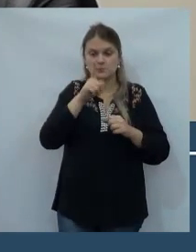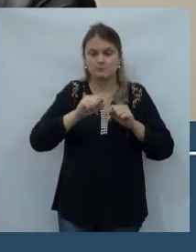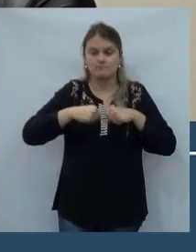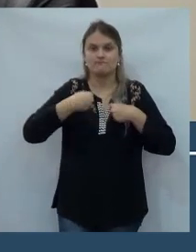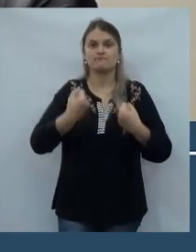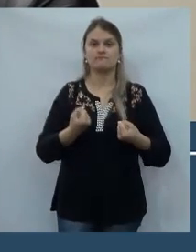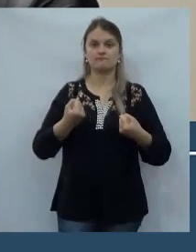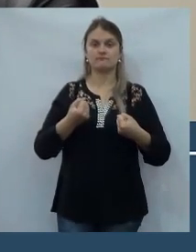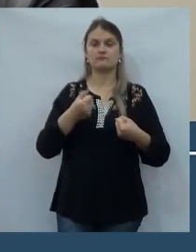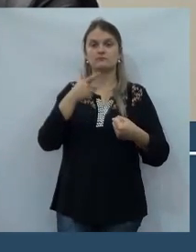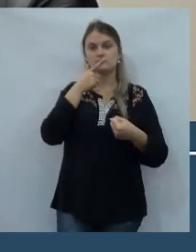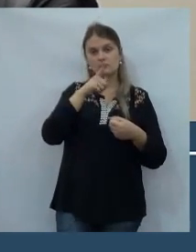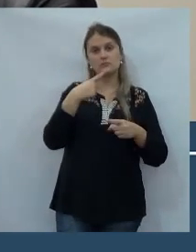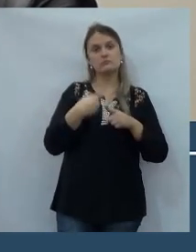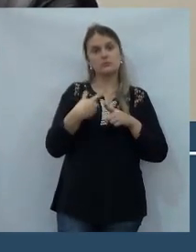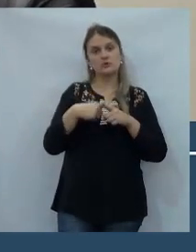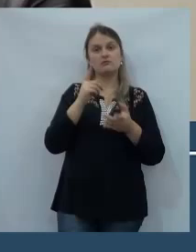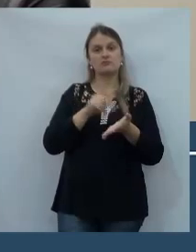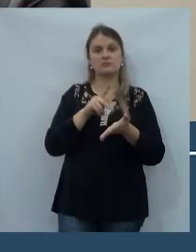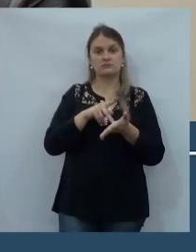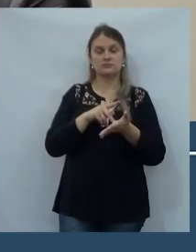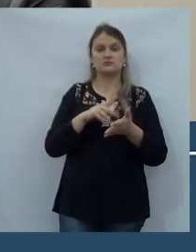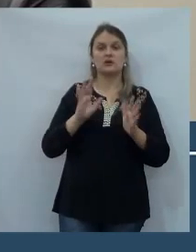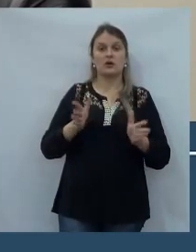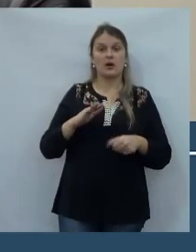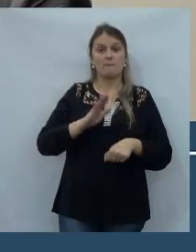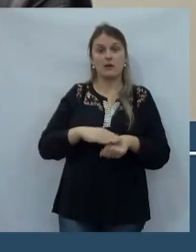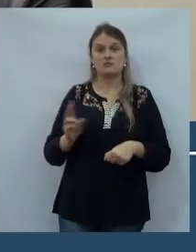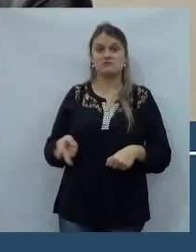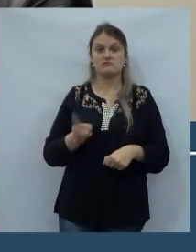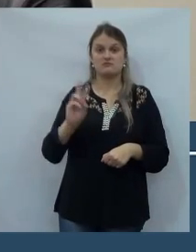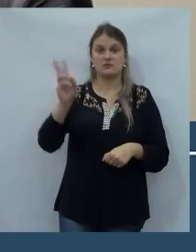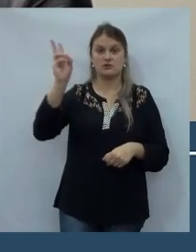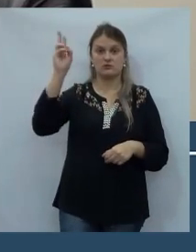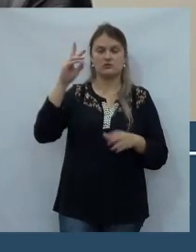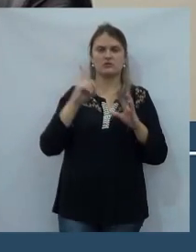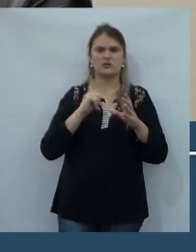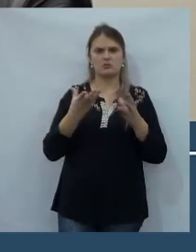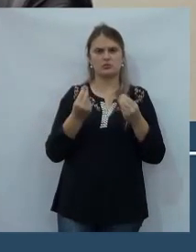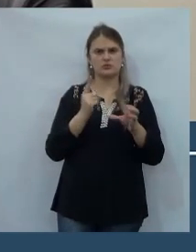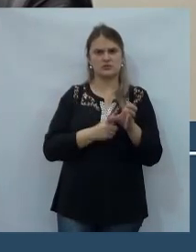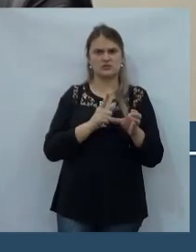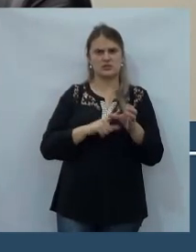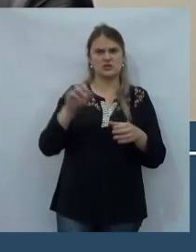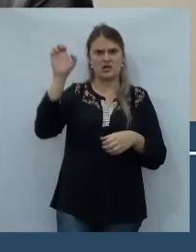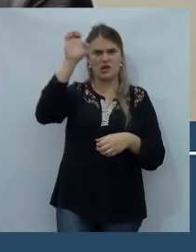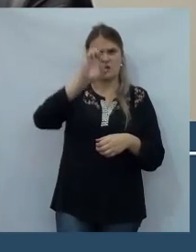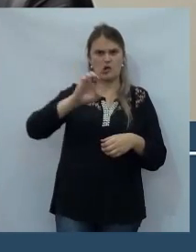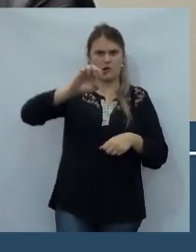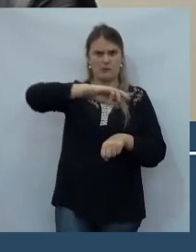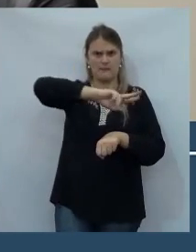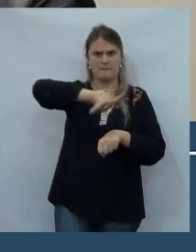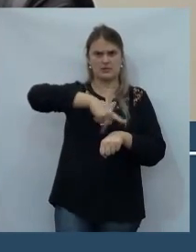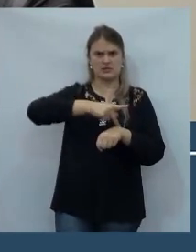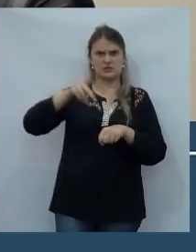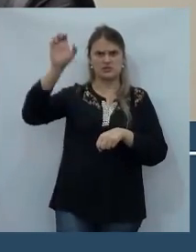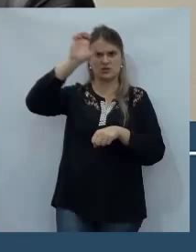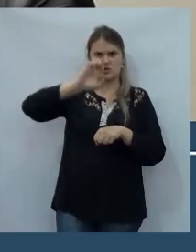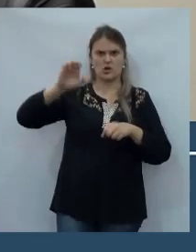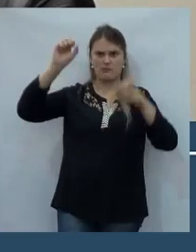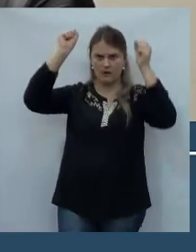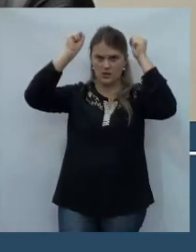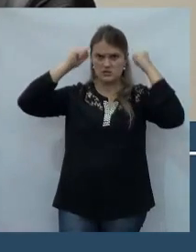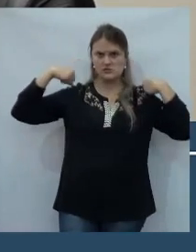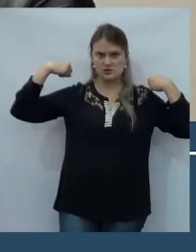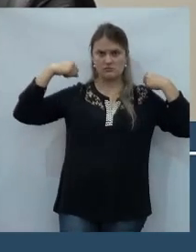contrária. Justamente isso. De favorecer, igual a gente vê várias cidades na Europa, quando passam, na Holanda principalmente, que é plano,